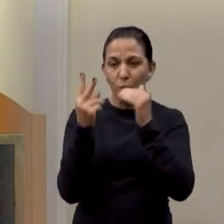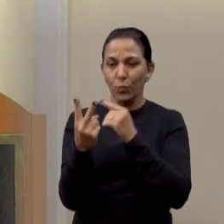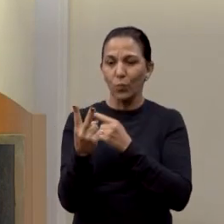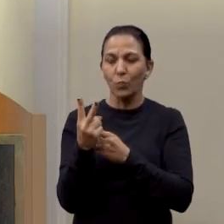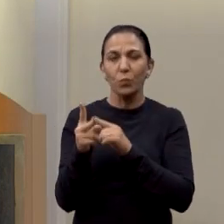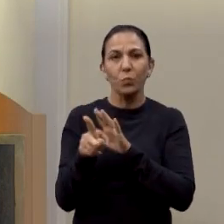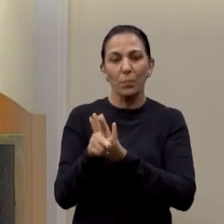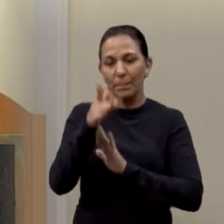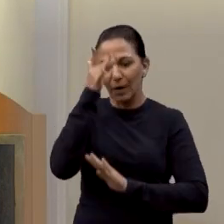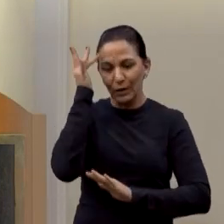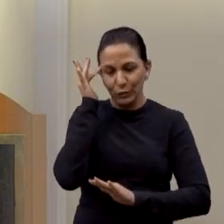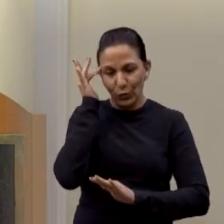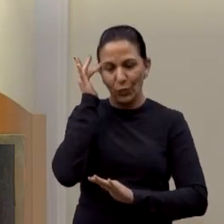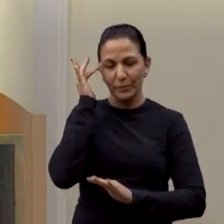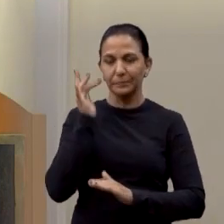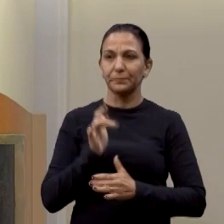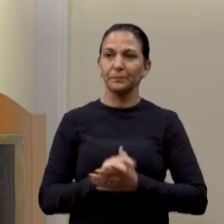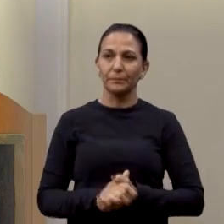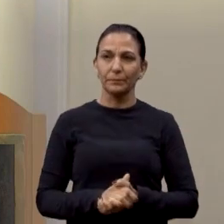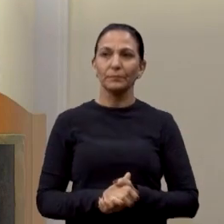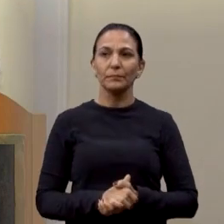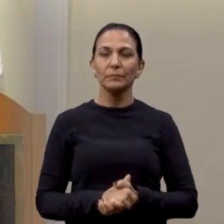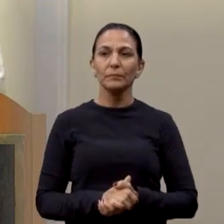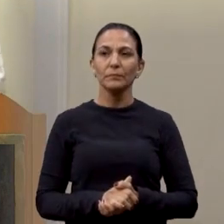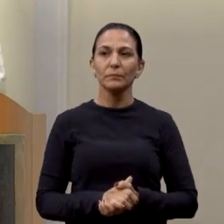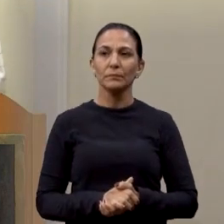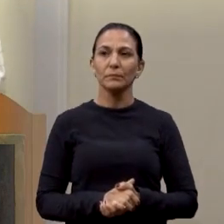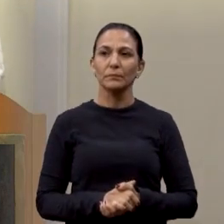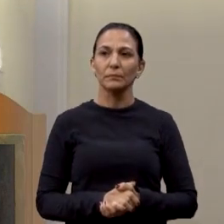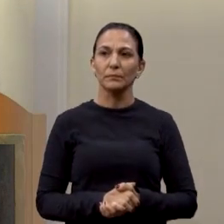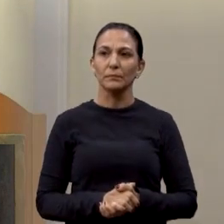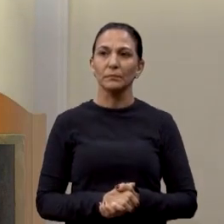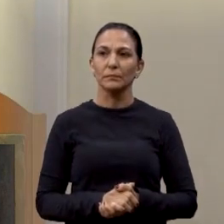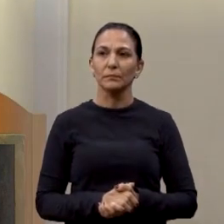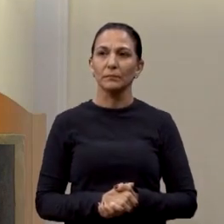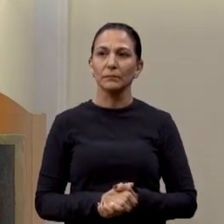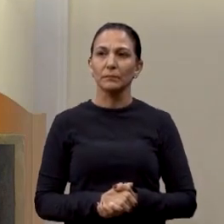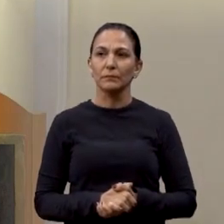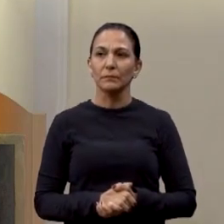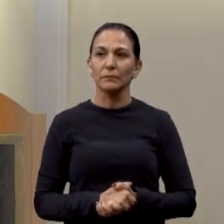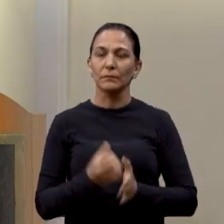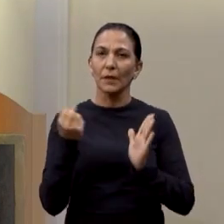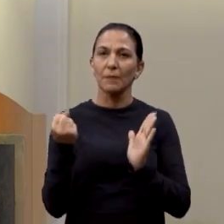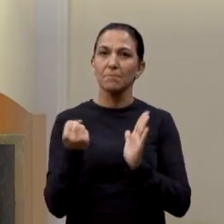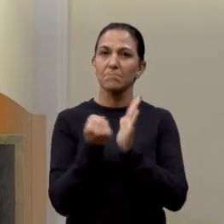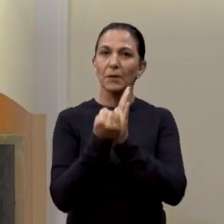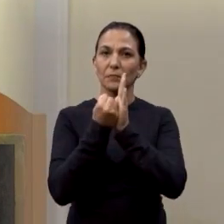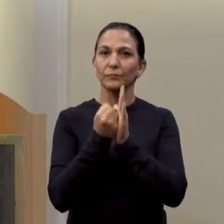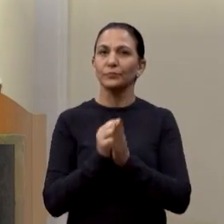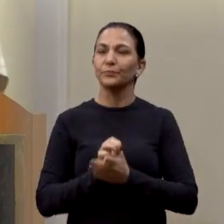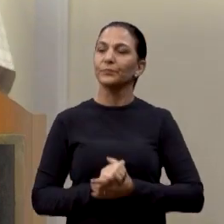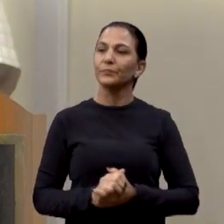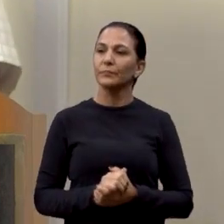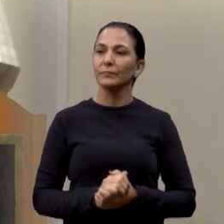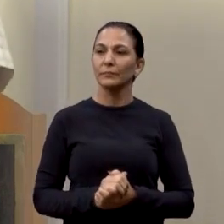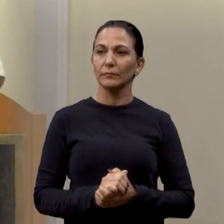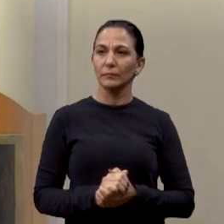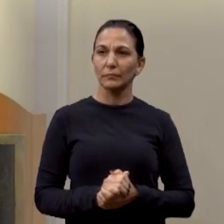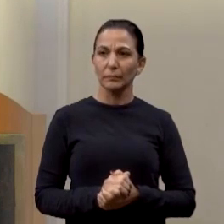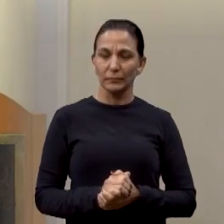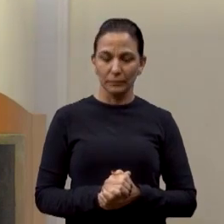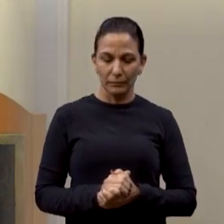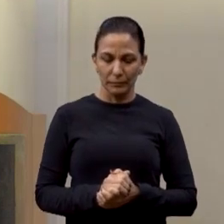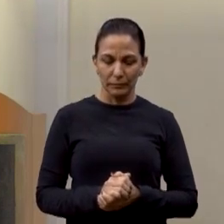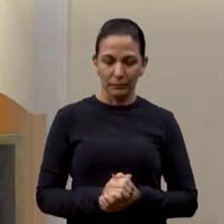sendo feito de forma emergencial. Então só para deixar isso registrado, pode colocar o